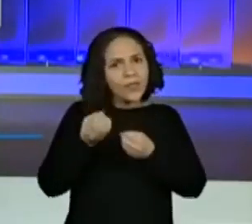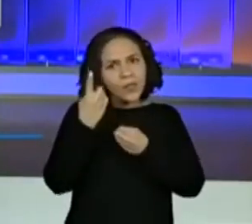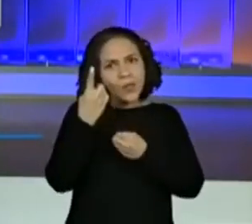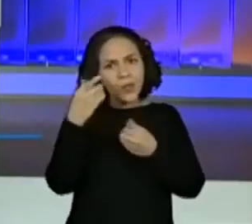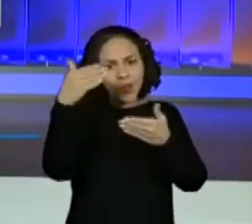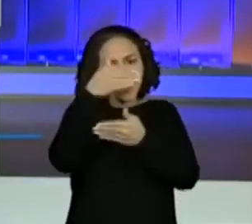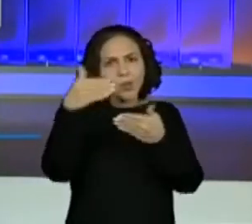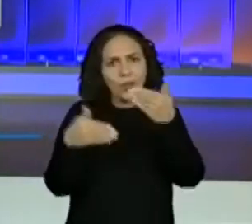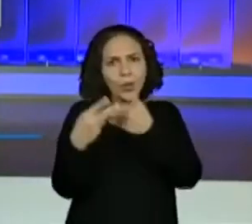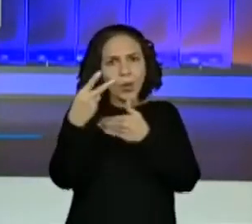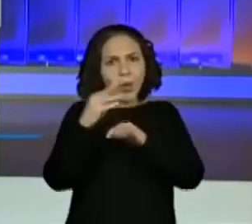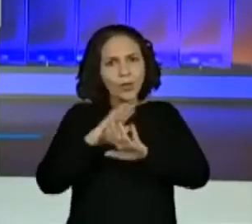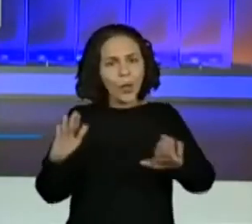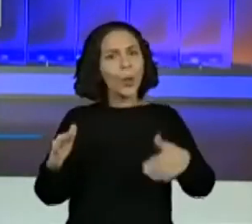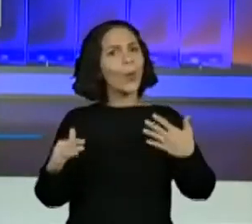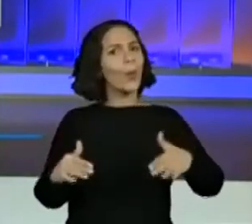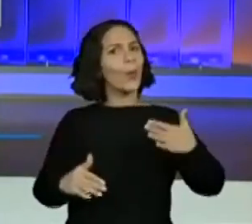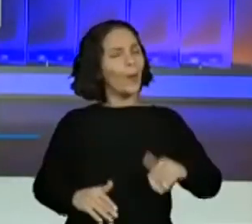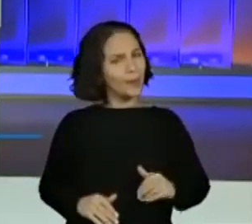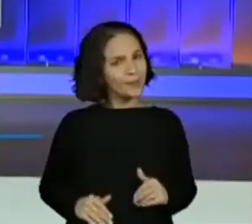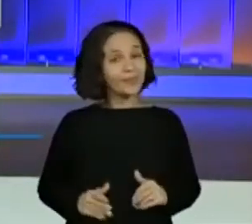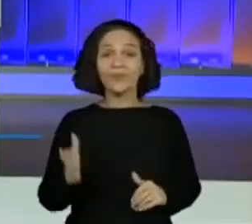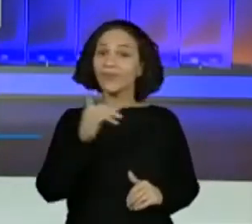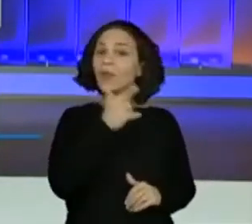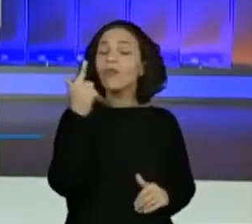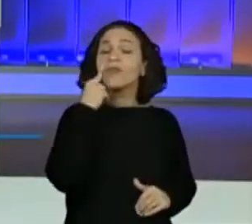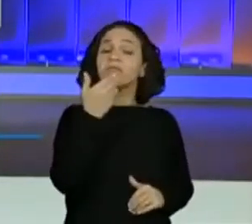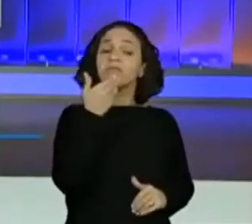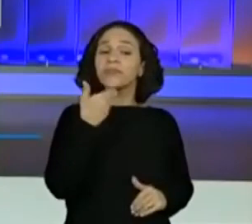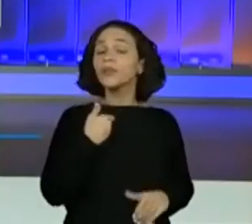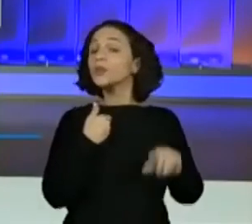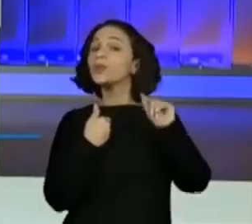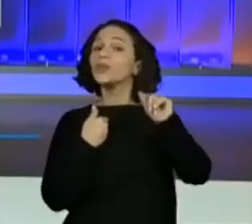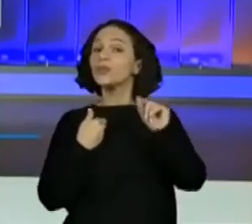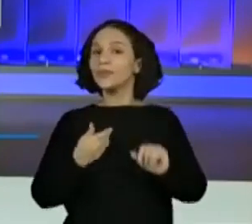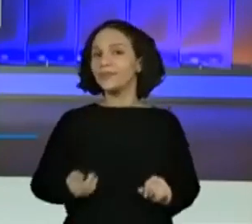Mas vamos ao que interessa. Vamos saber o que a nossa aula quer da gente hoje.